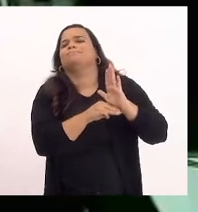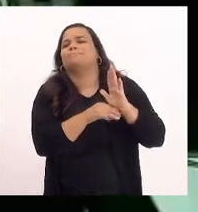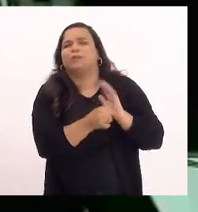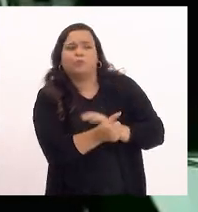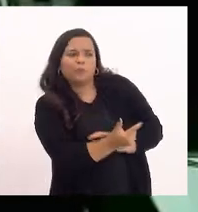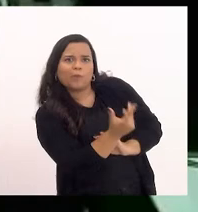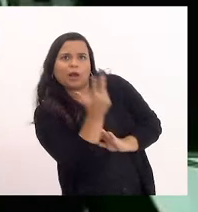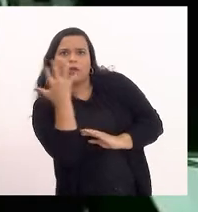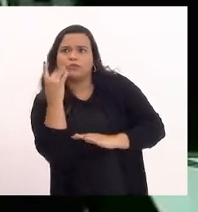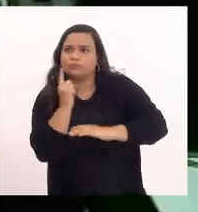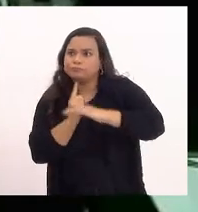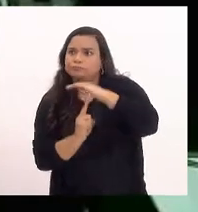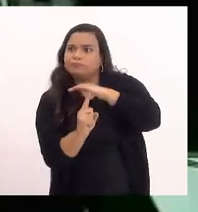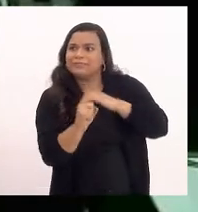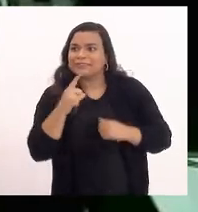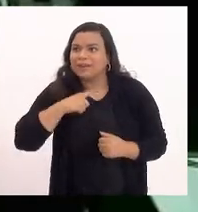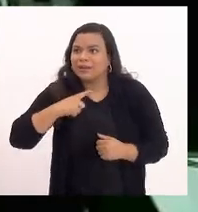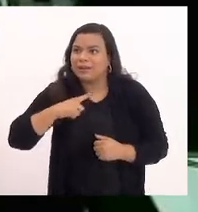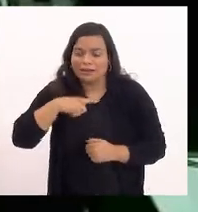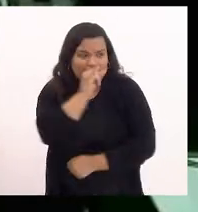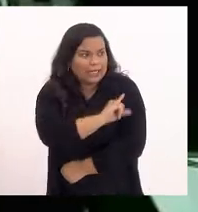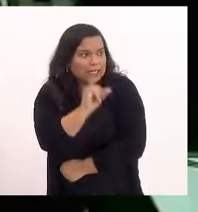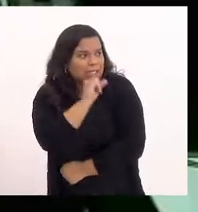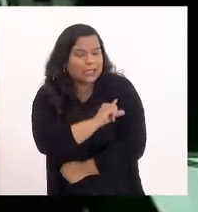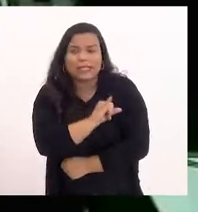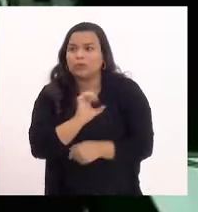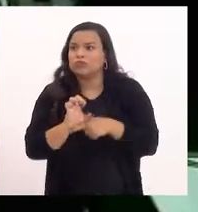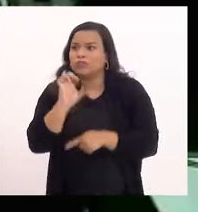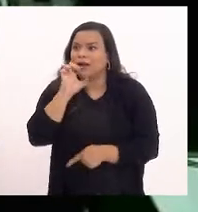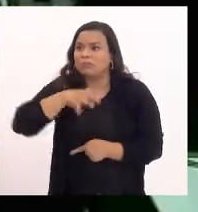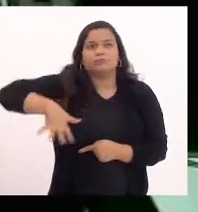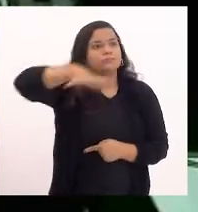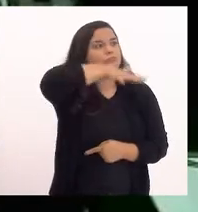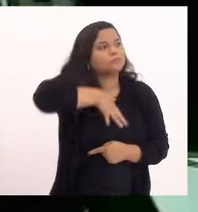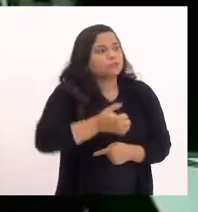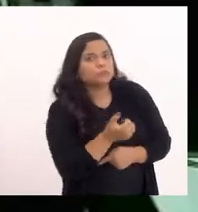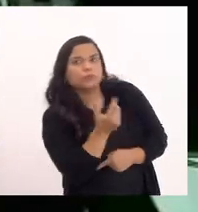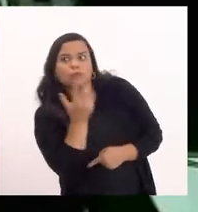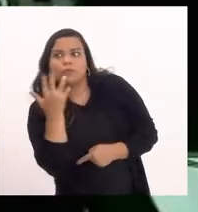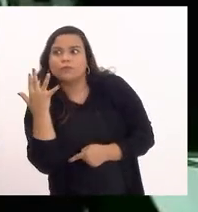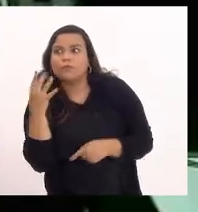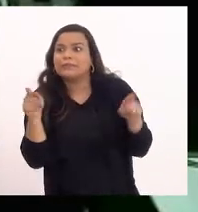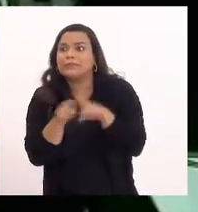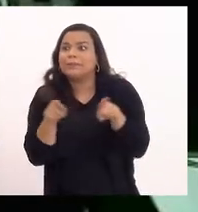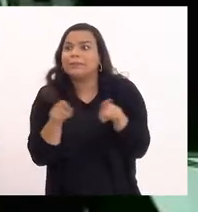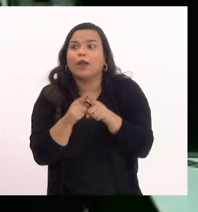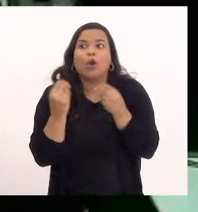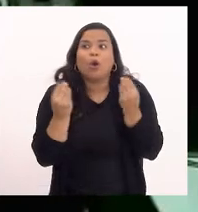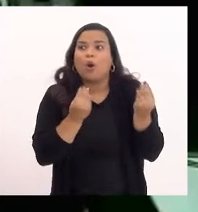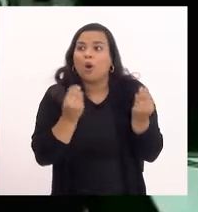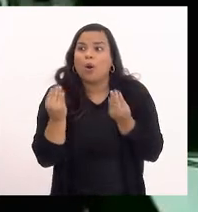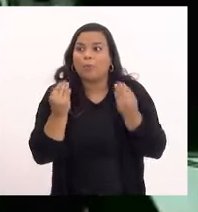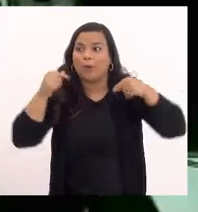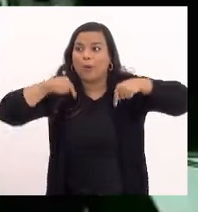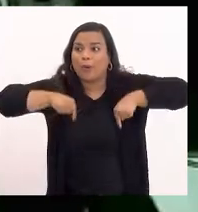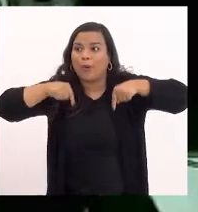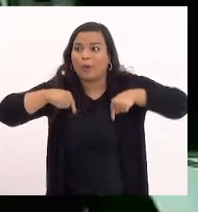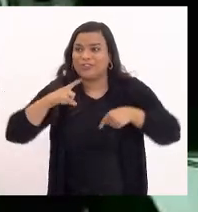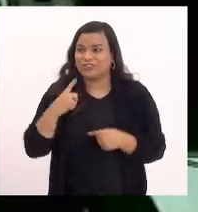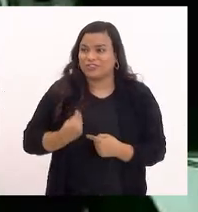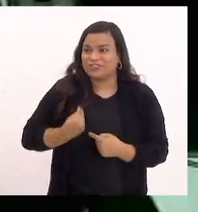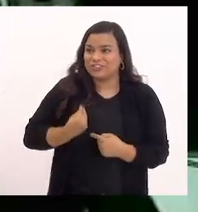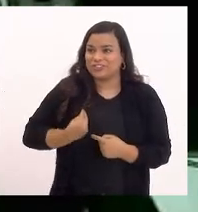refugiados que temos no Rio de Janeiro no estado do Rio de Janeiro em que condições estão hoje esses